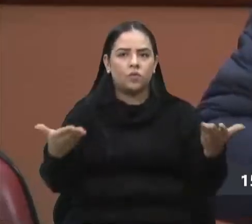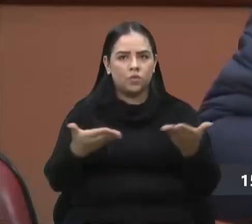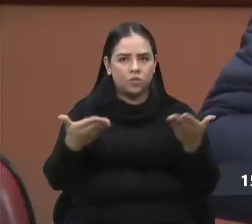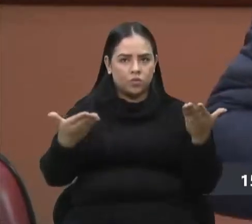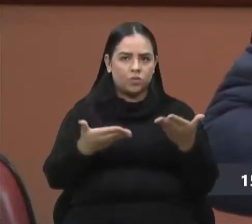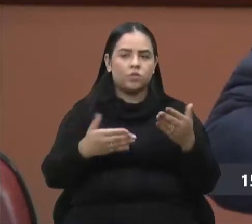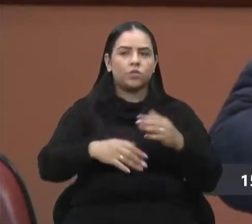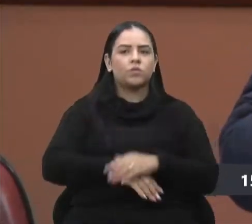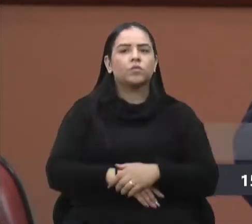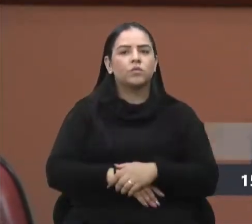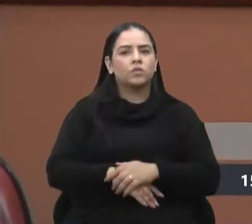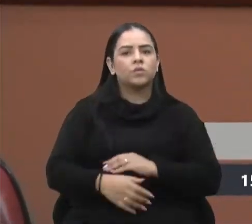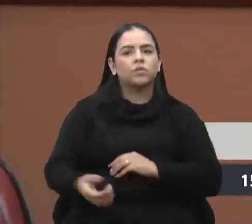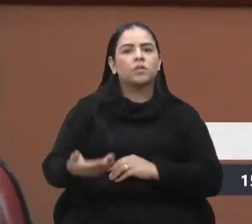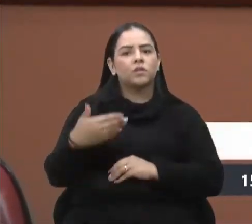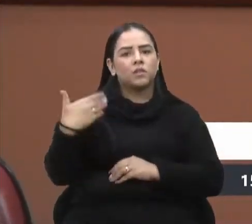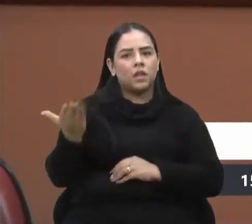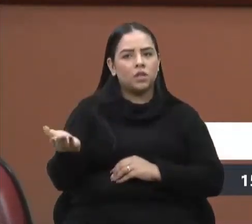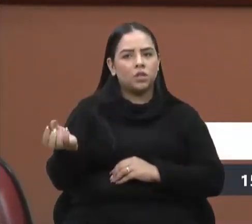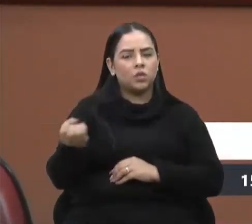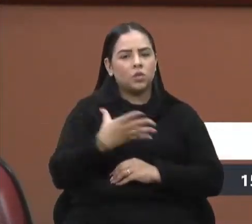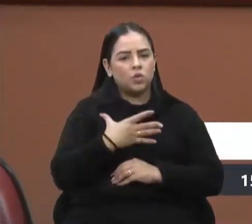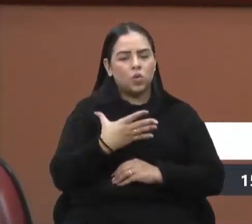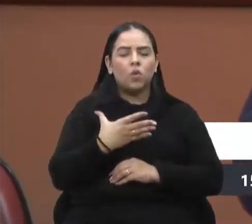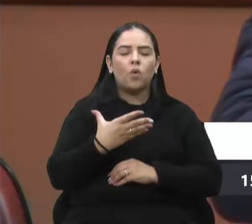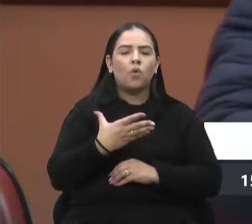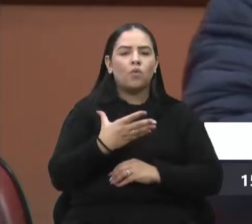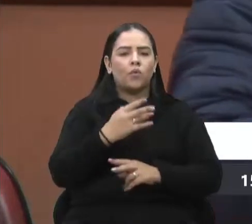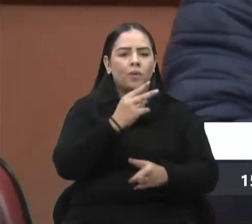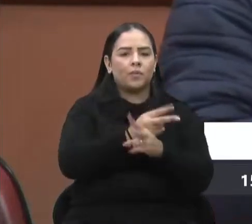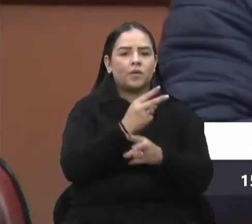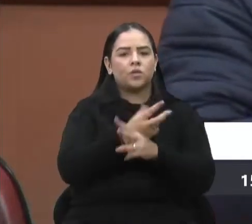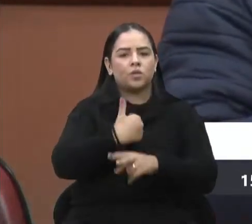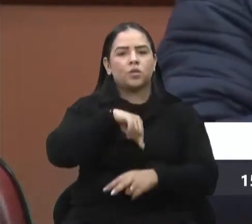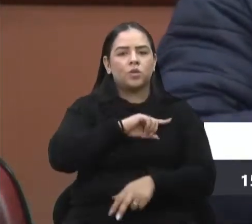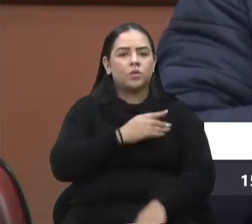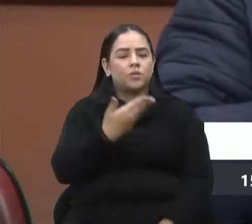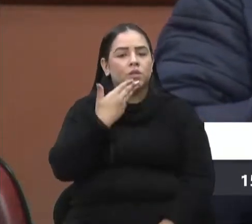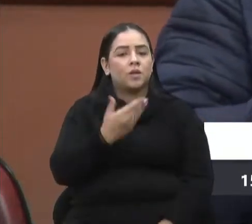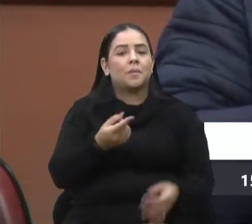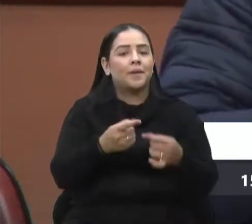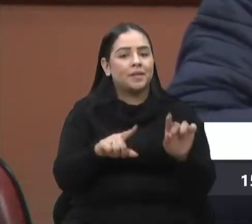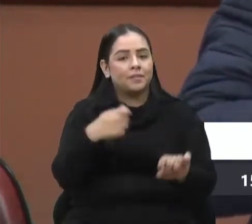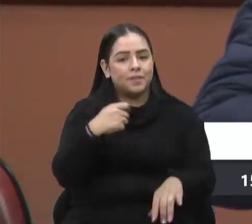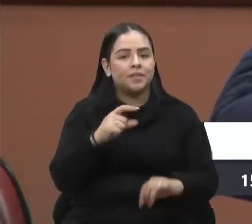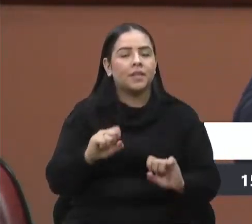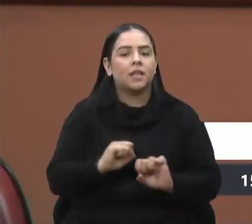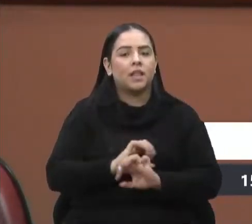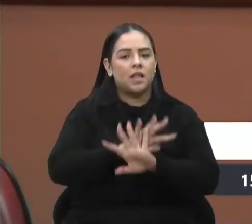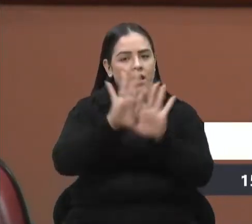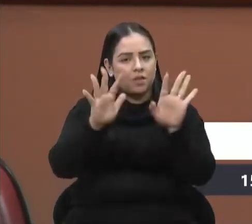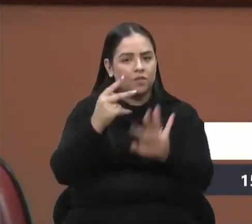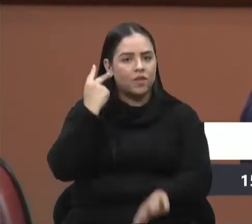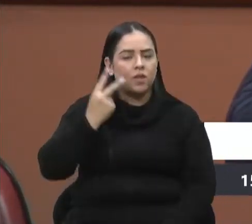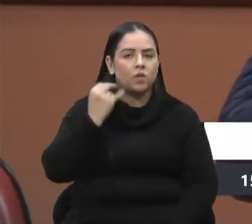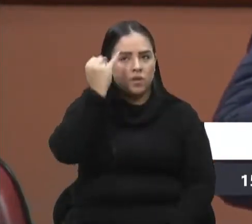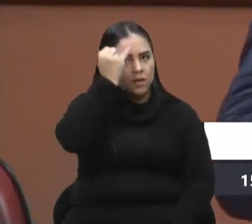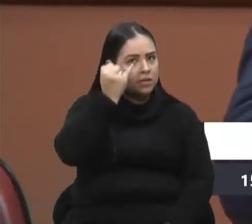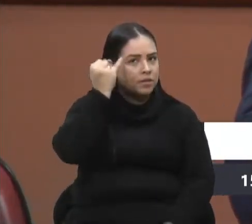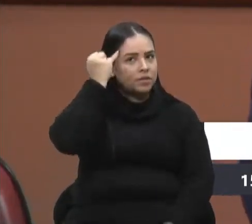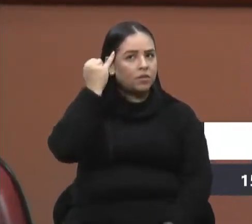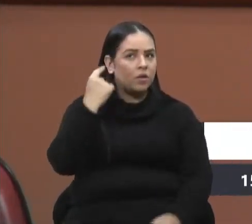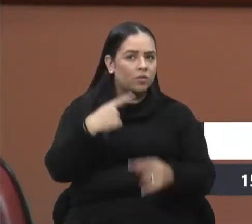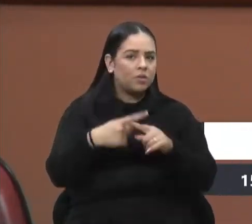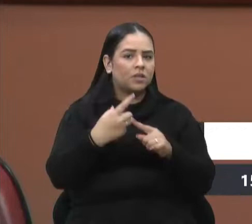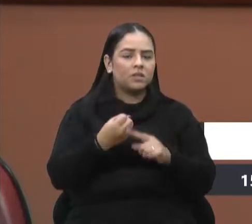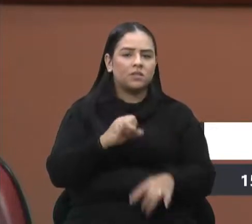novo empréstimo que estamos pedindo. Mas acho que temos que deixar claro aqui, vereador D'Ambrosio, porque